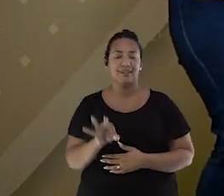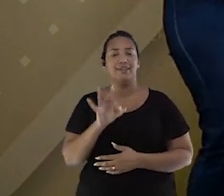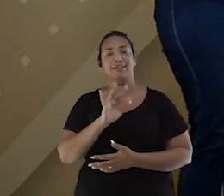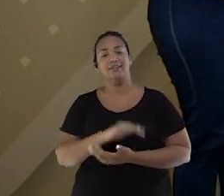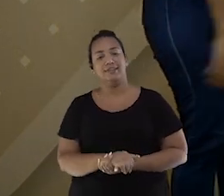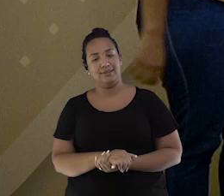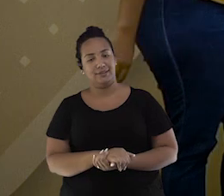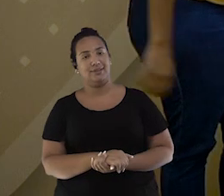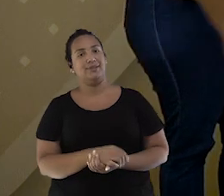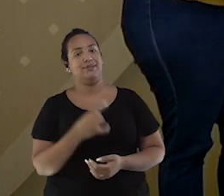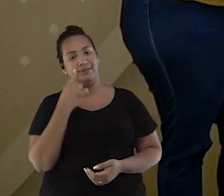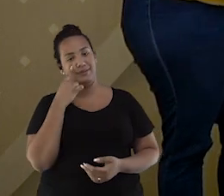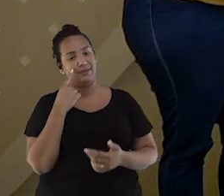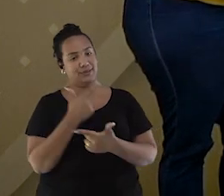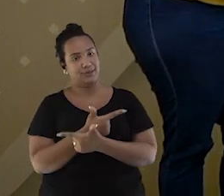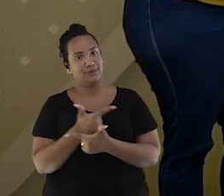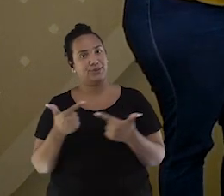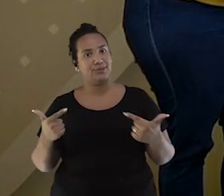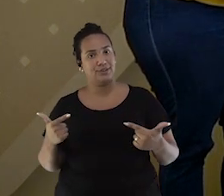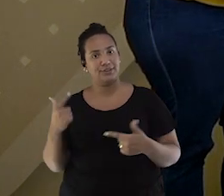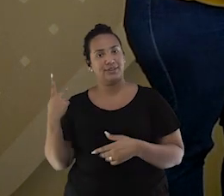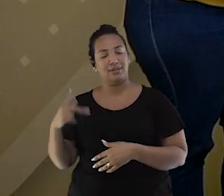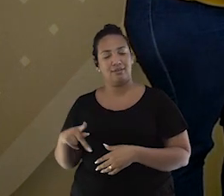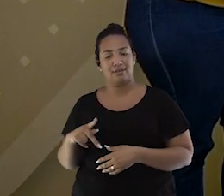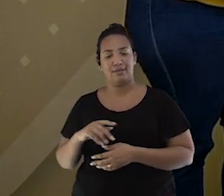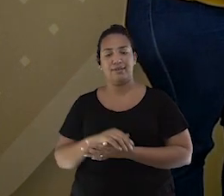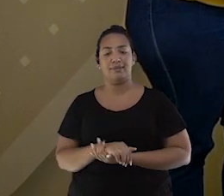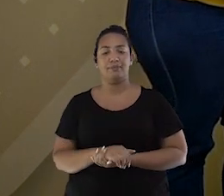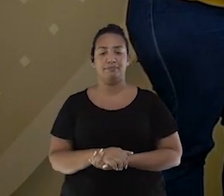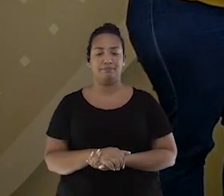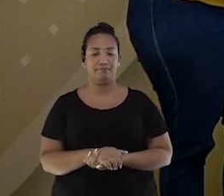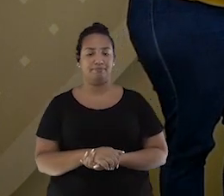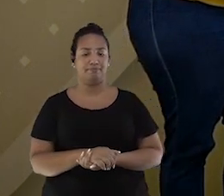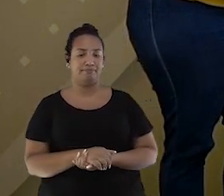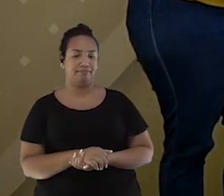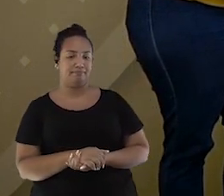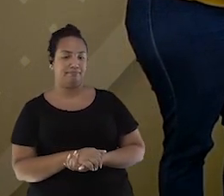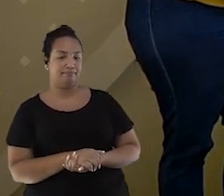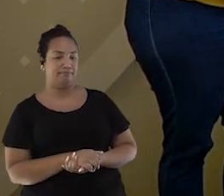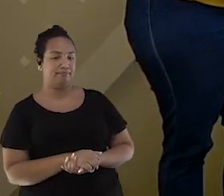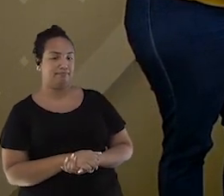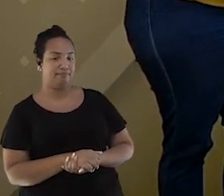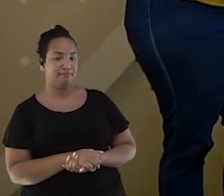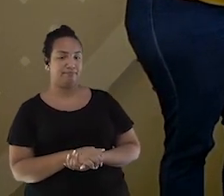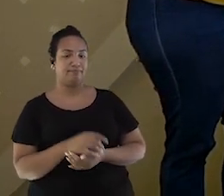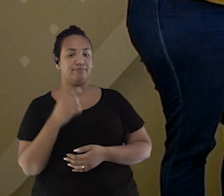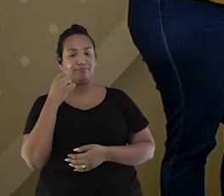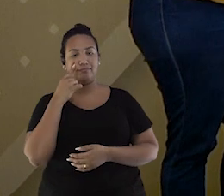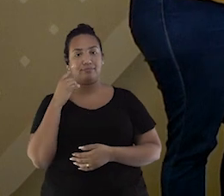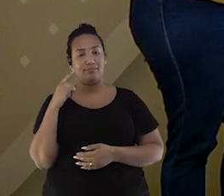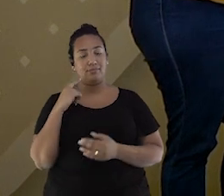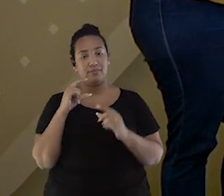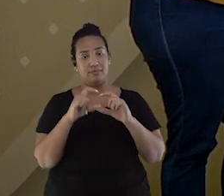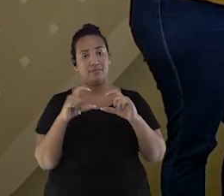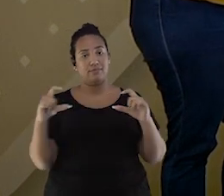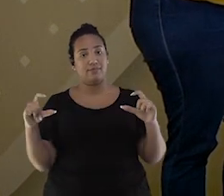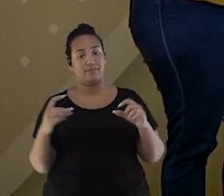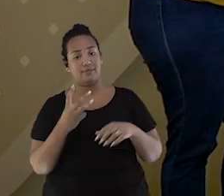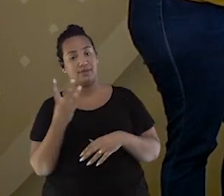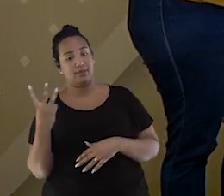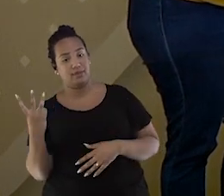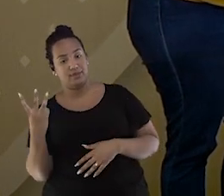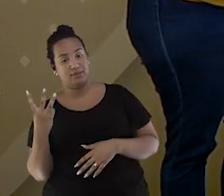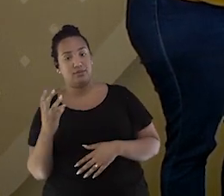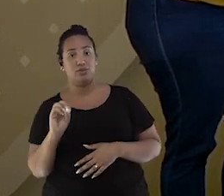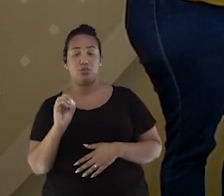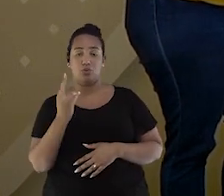muito sortuda. I9. E esse navio é de três quadradinhos. Ou está na vertical ou está na